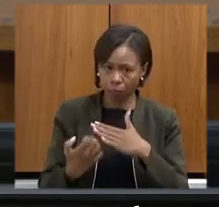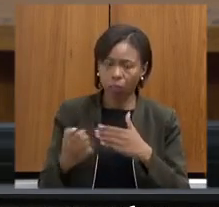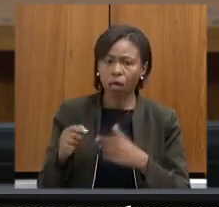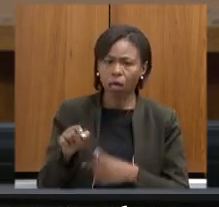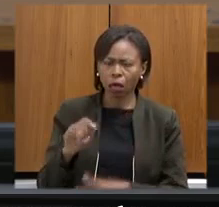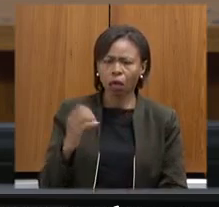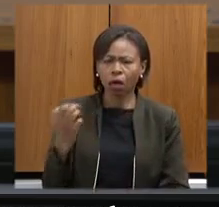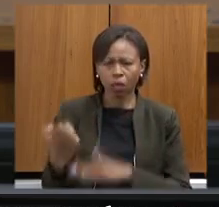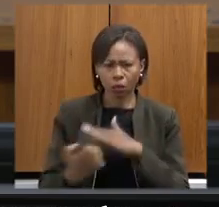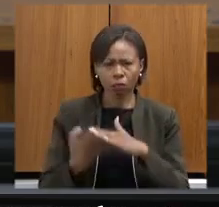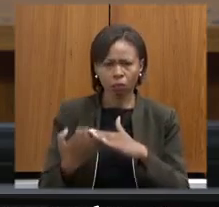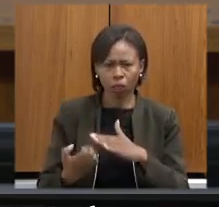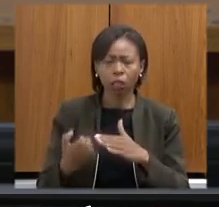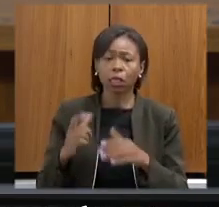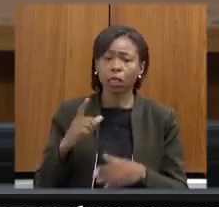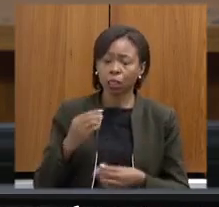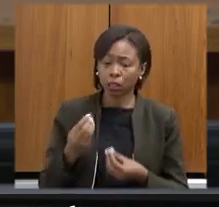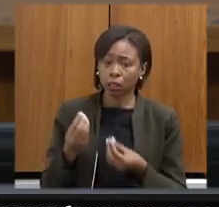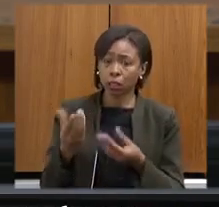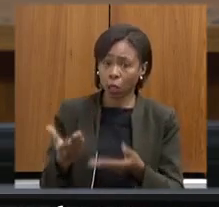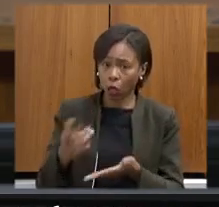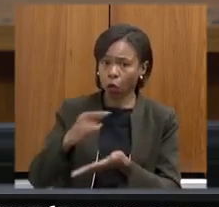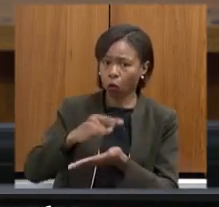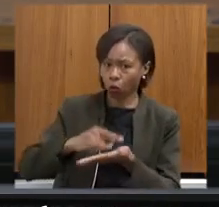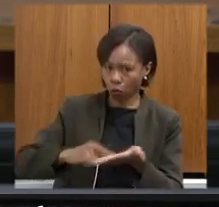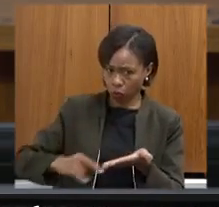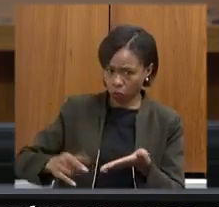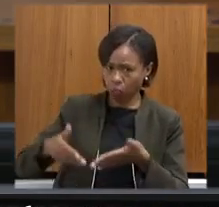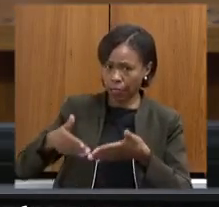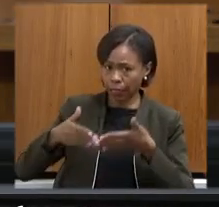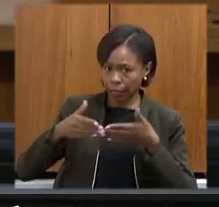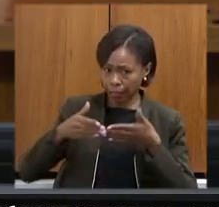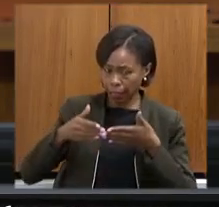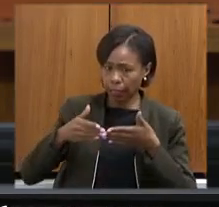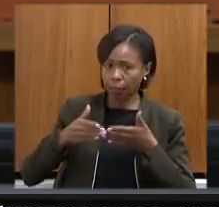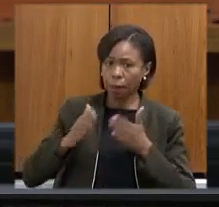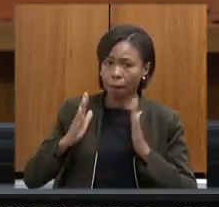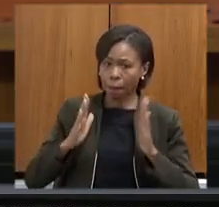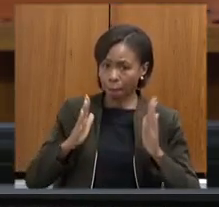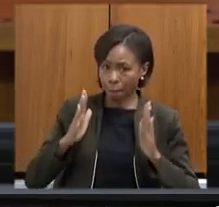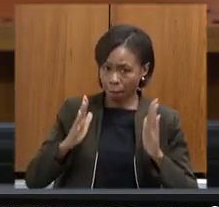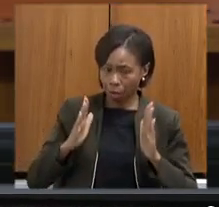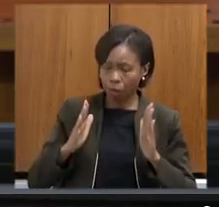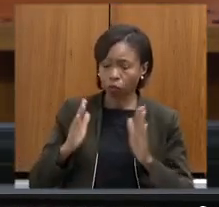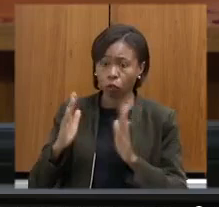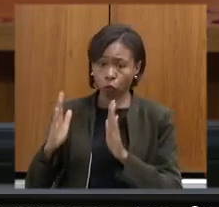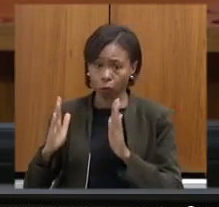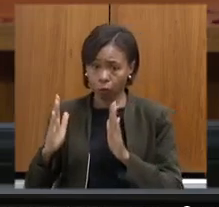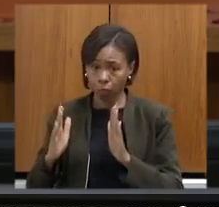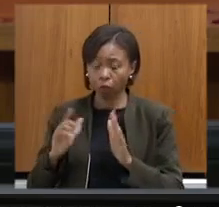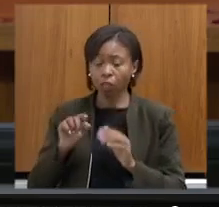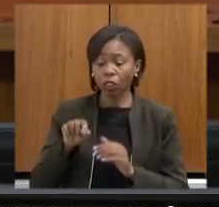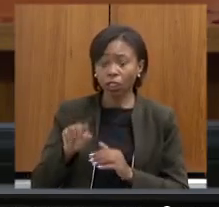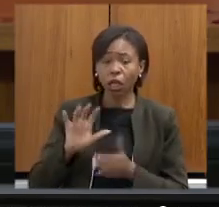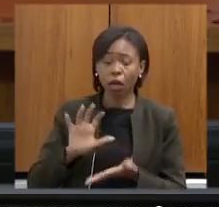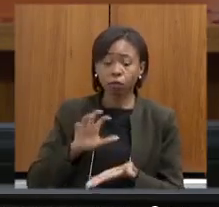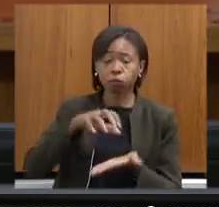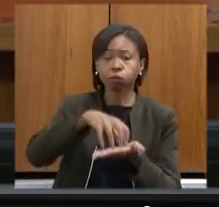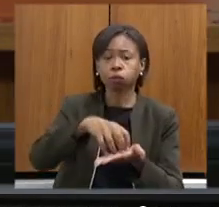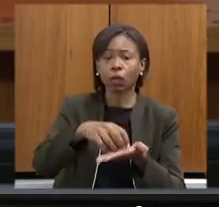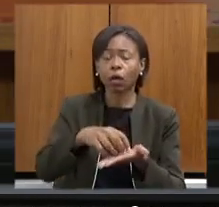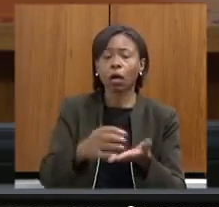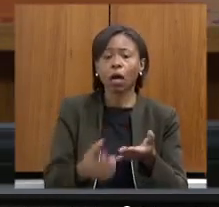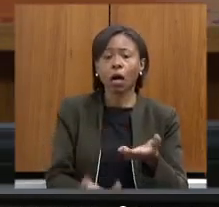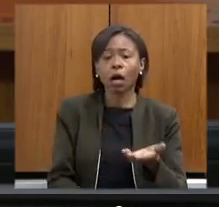então a licença prévia concedida das duas fases e a licença de instalação concedida de apenas uma das fases a